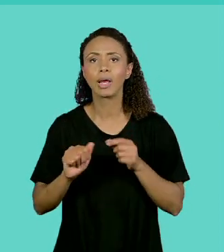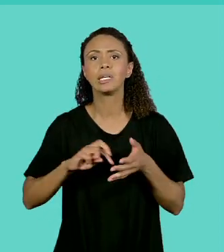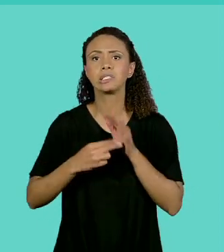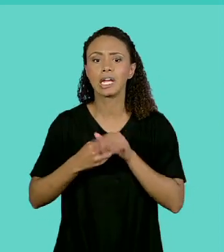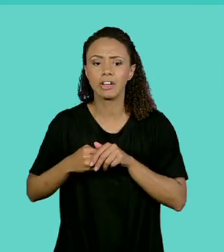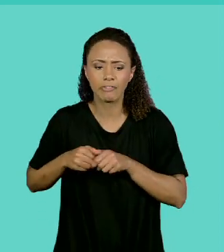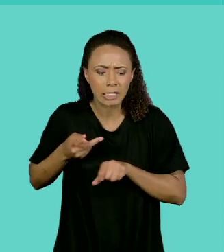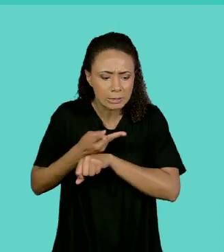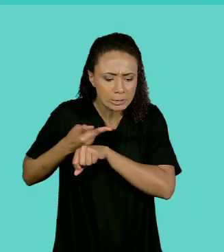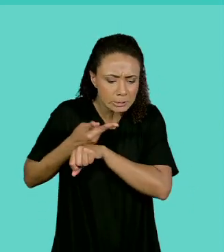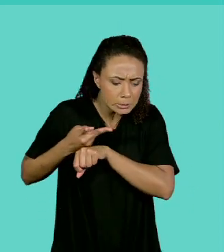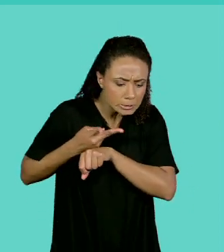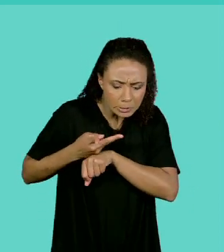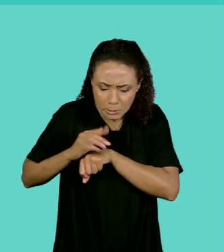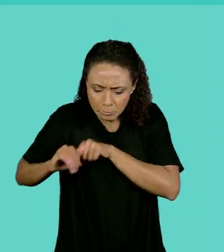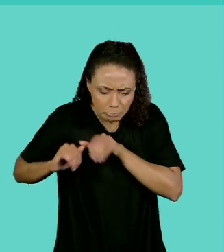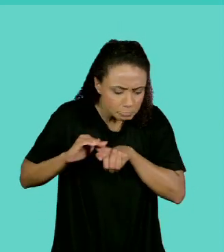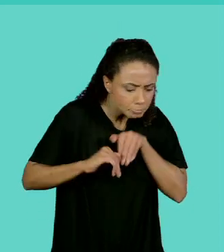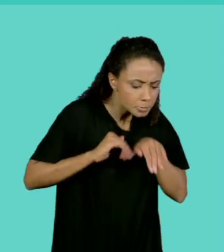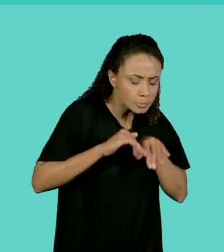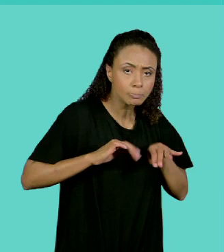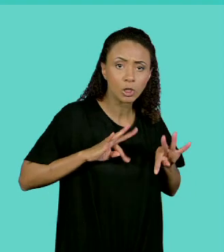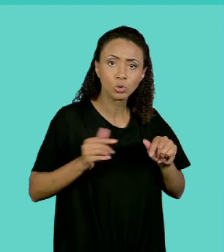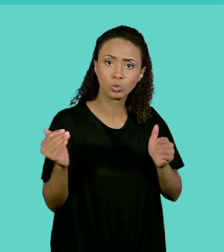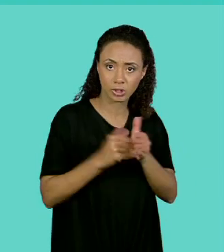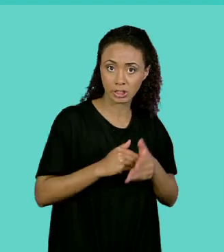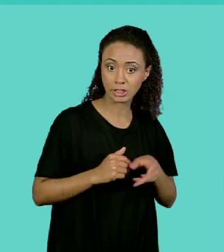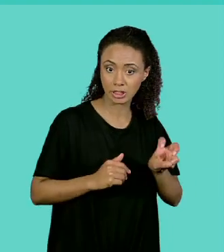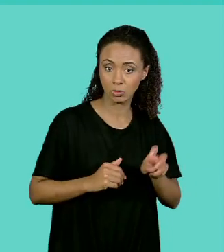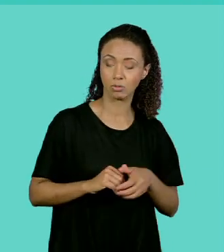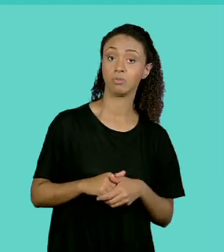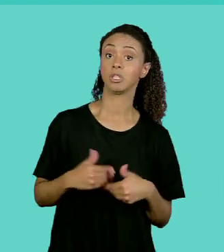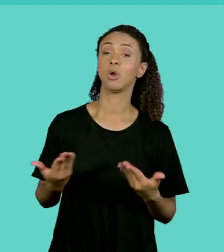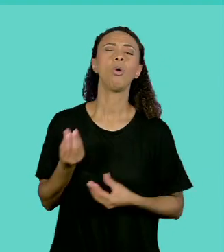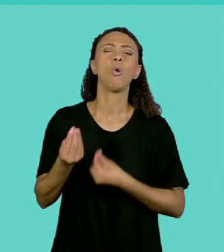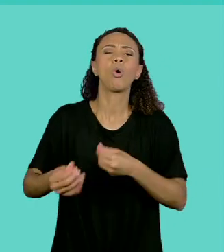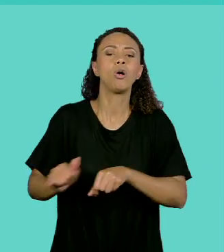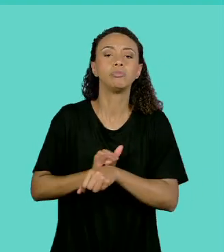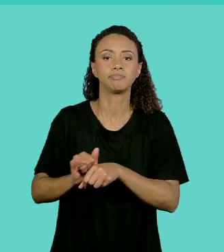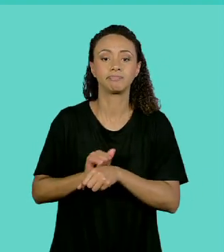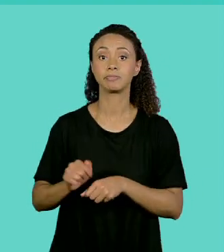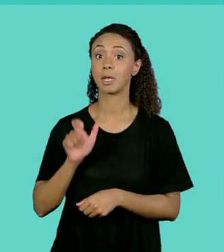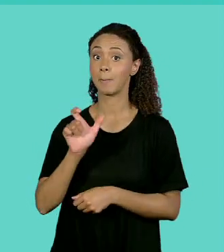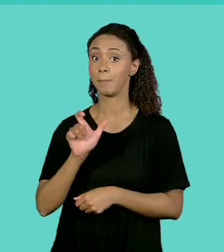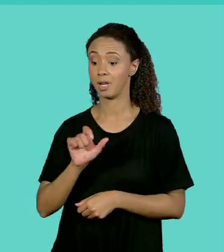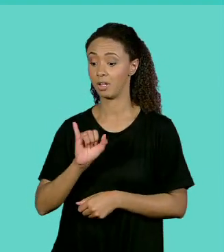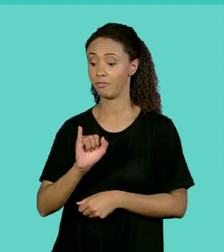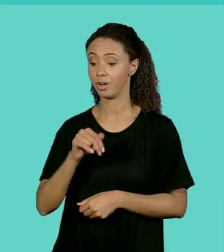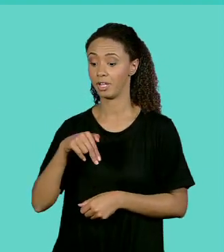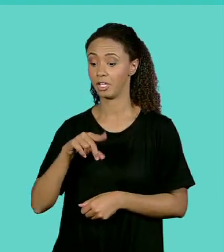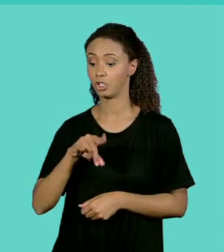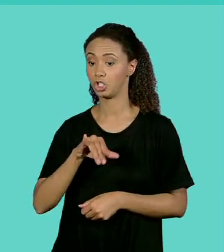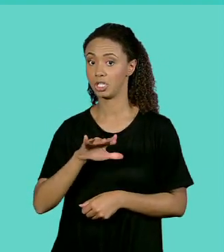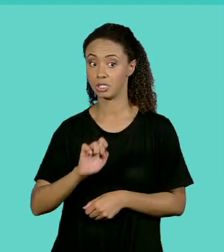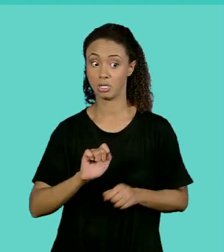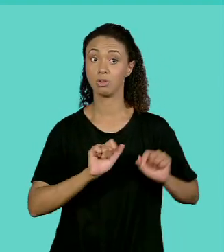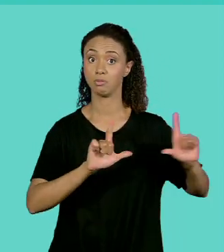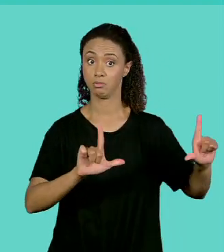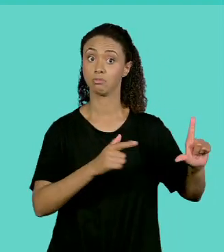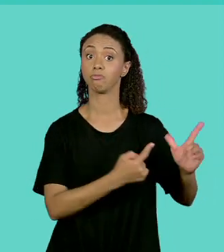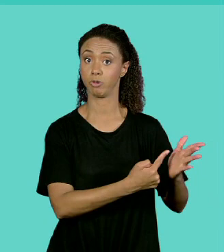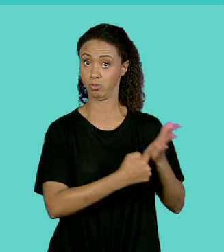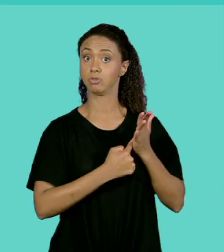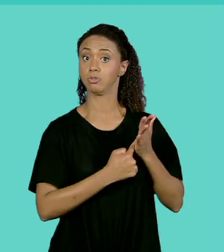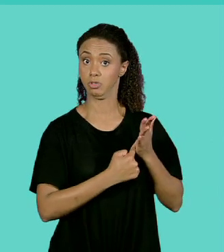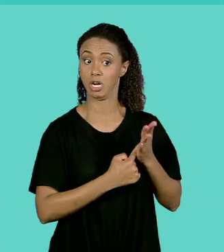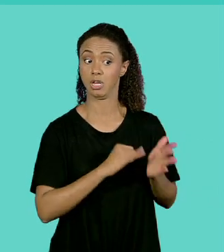vai chegar até o valor número 5. E vamos escrever. Índice é a palavrinha que vai aparecer na tela para o usuário. E aí o